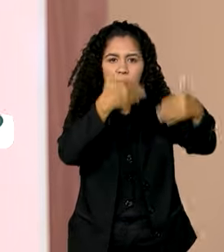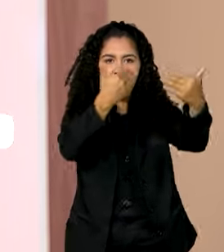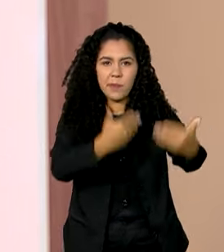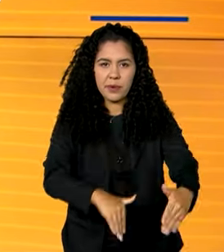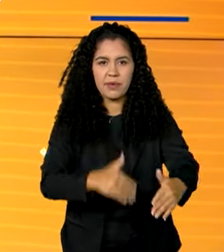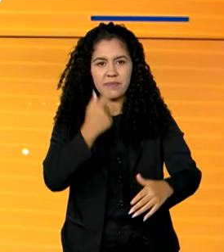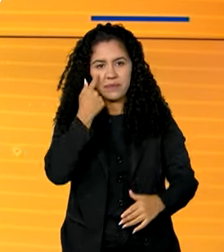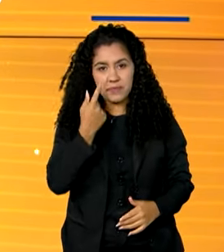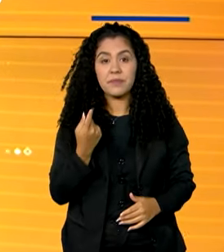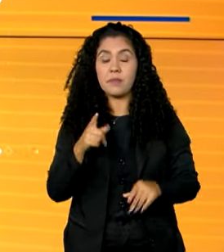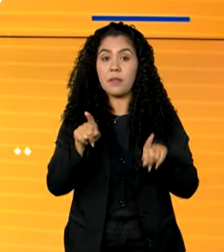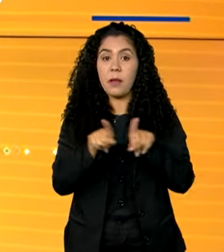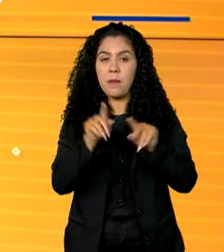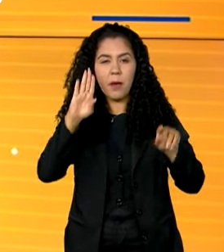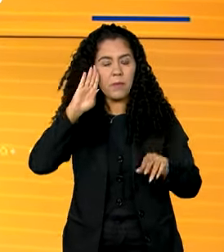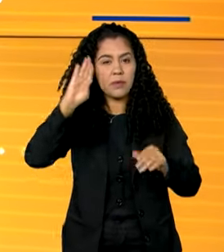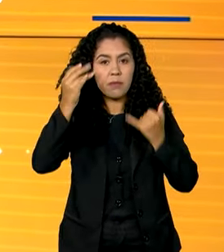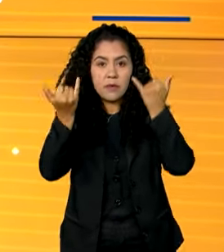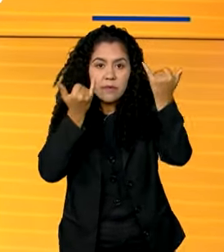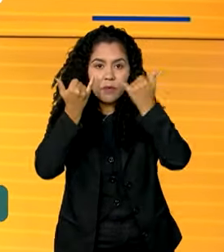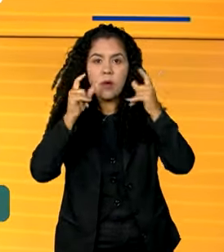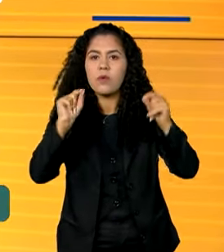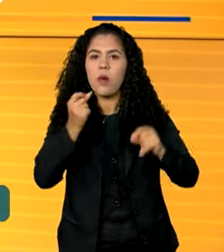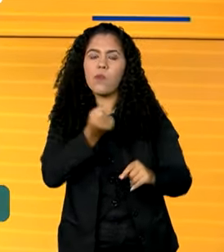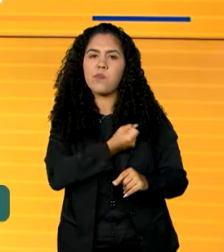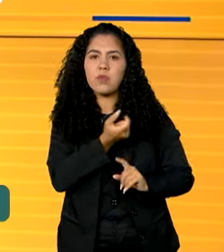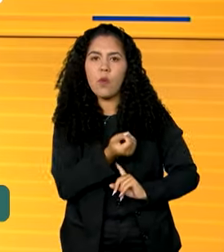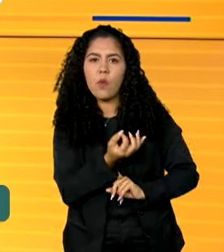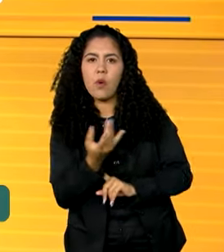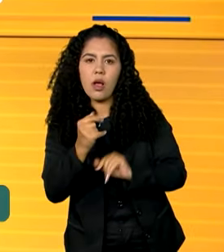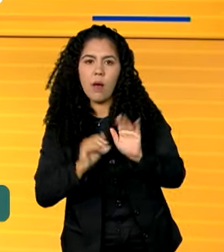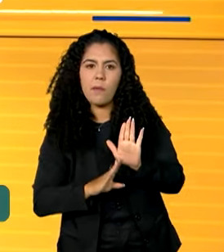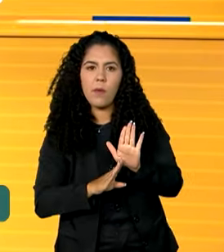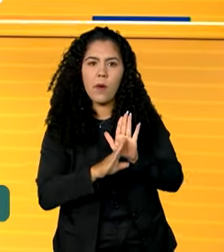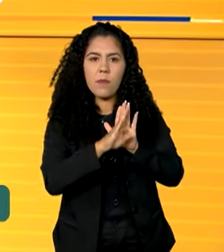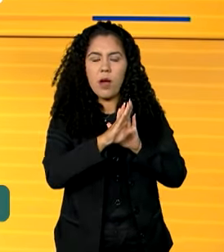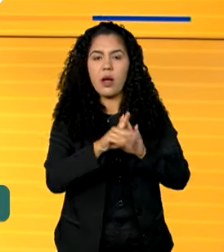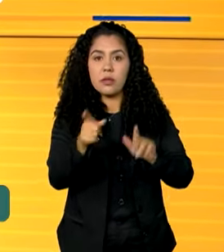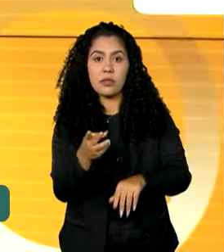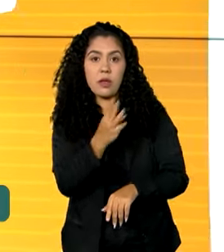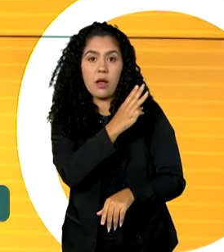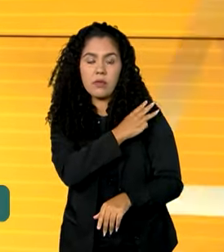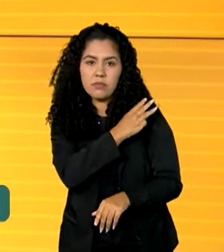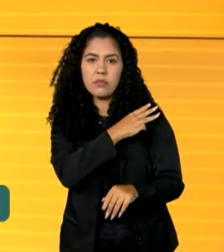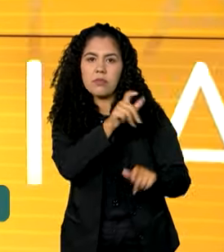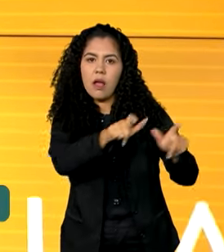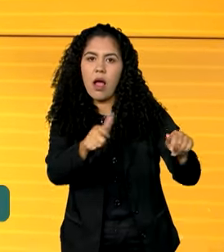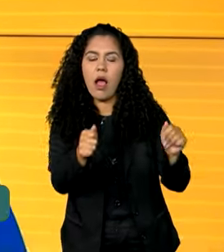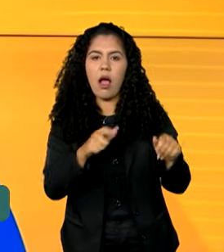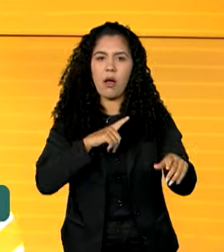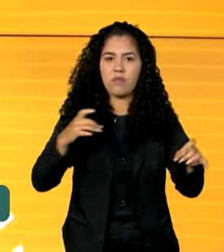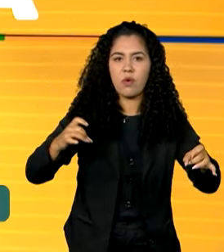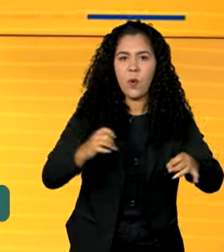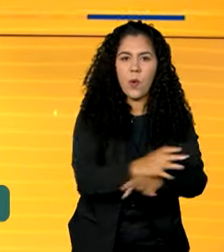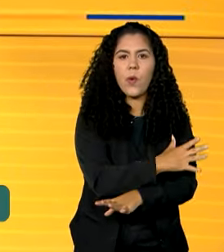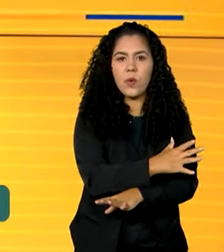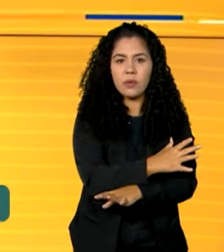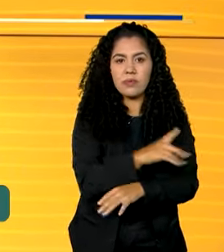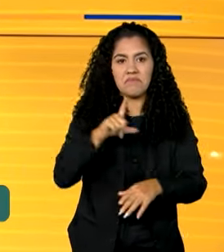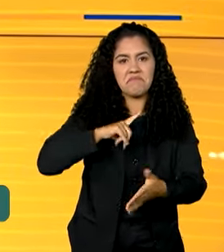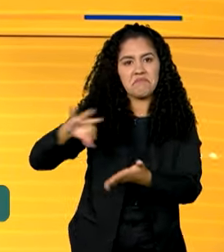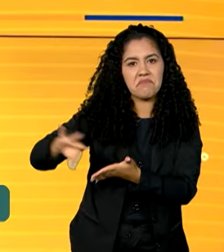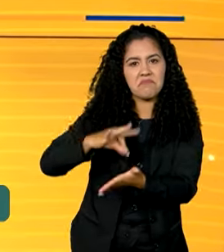exame. Um dos destaques foi o crescimento da proporção de concluintes do ensino médio da rede pública entre os